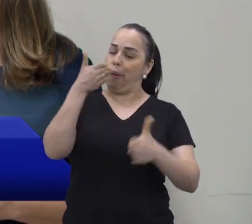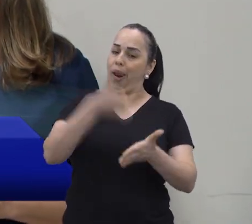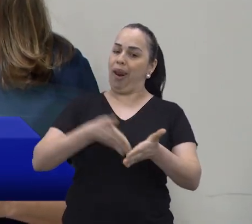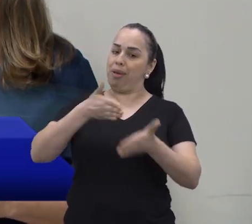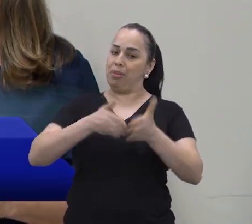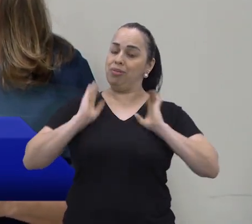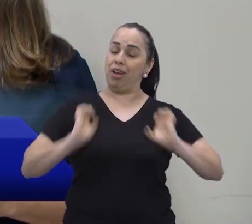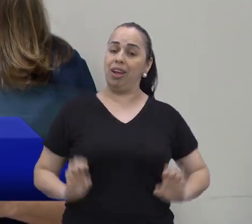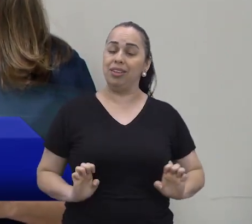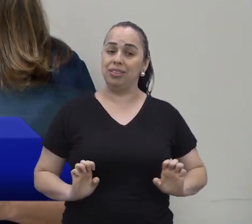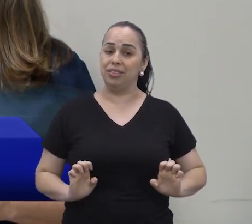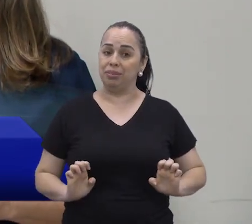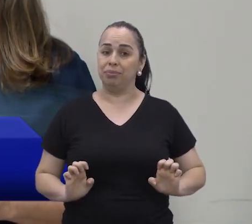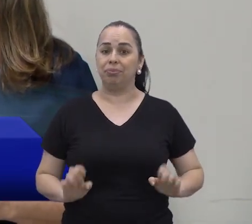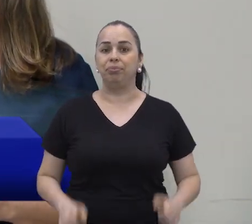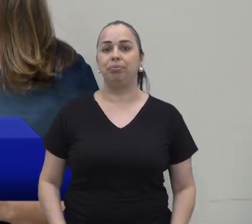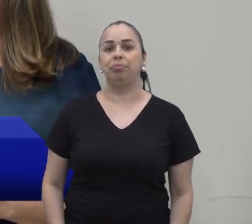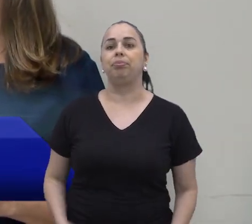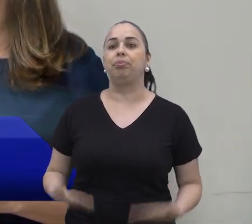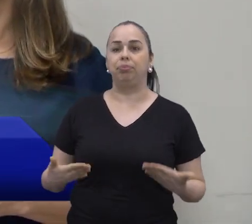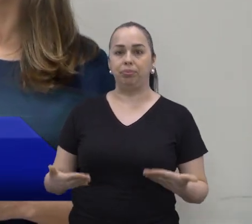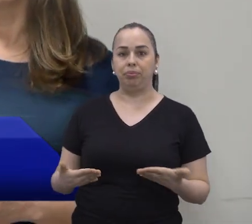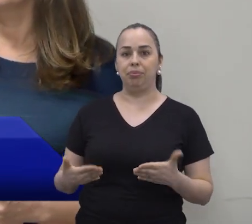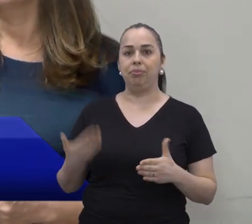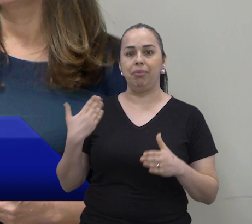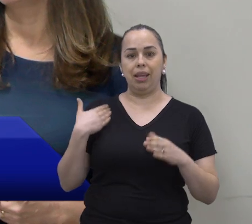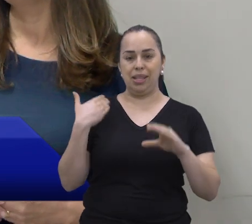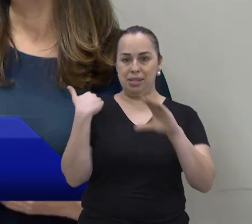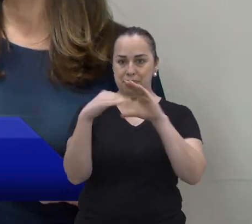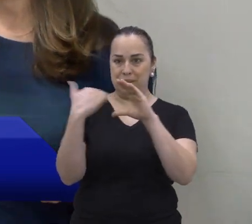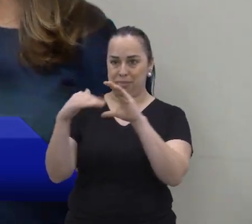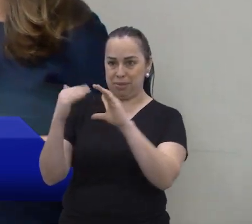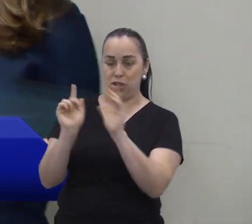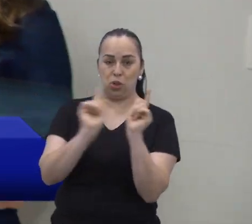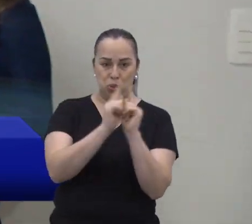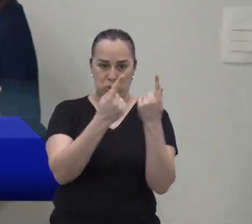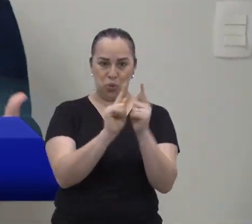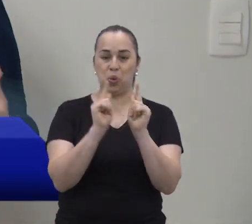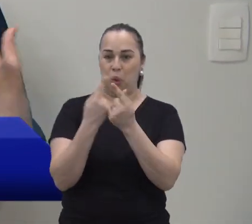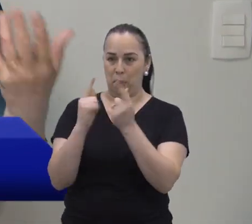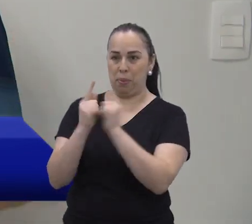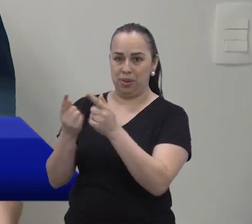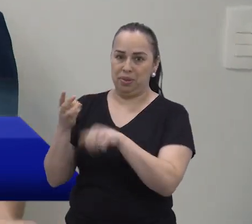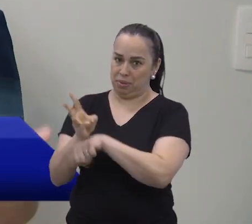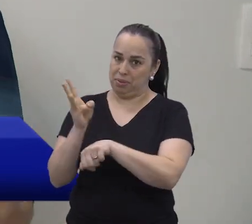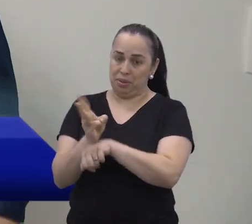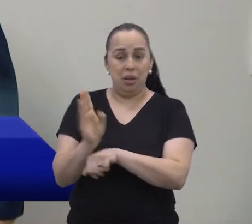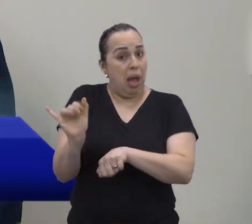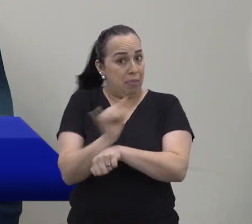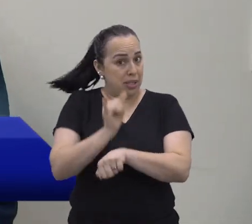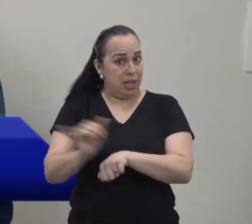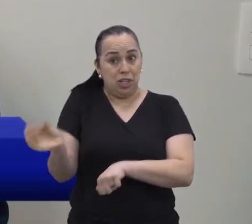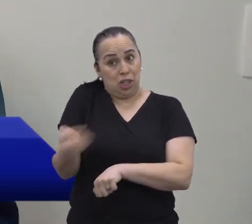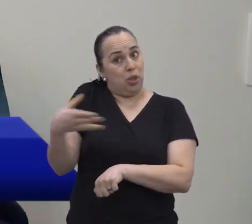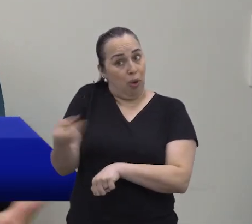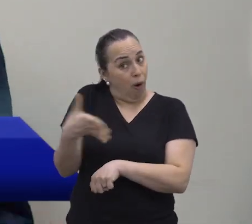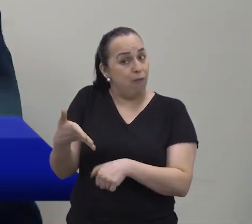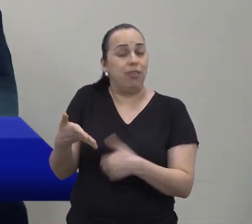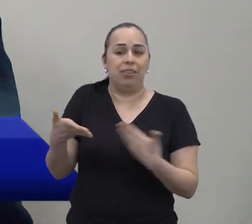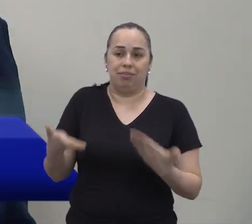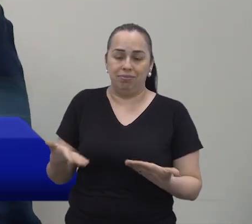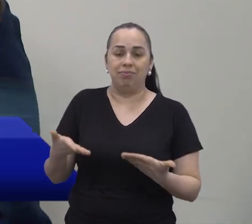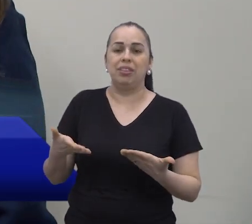uso para esse tipo de ferramenta no ambiente de trabalho? Bem, as mensagens, os grupos de mensagem é uma